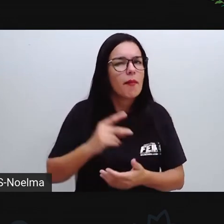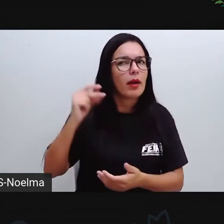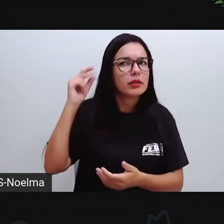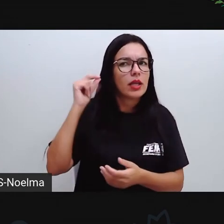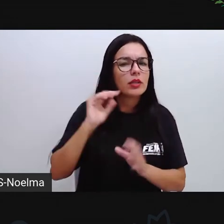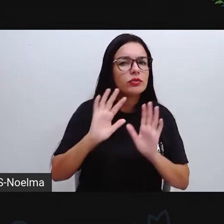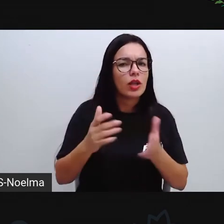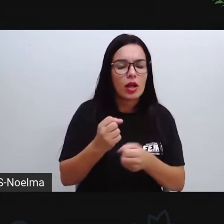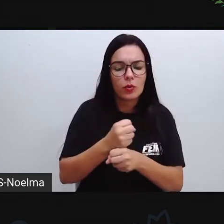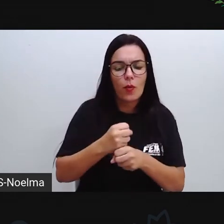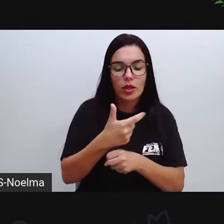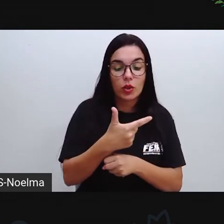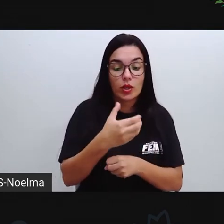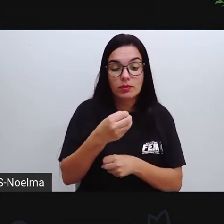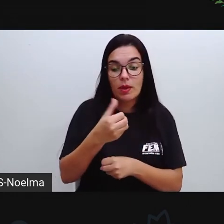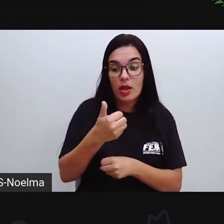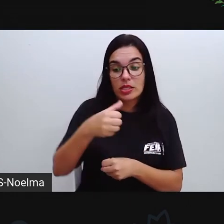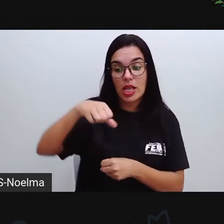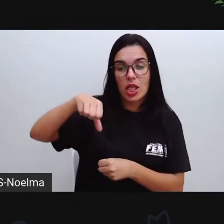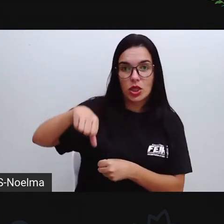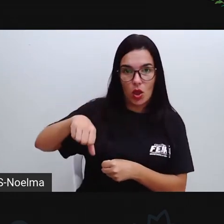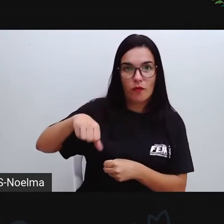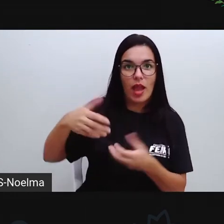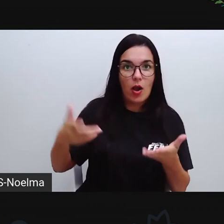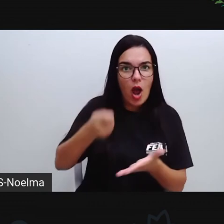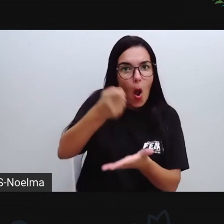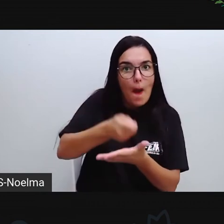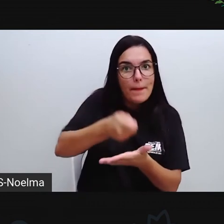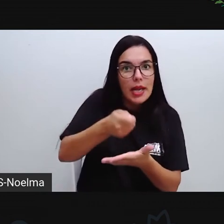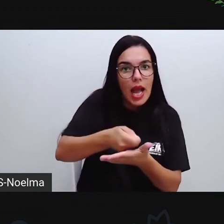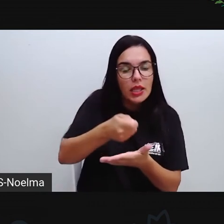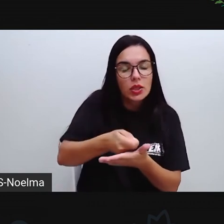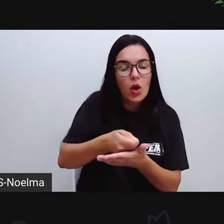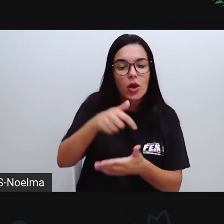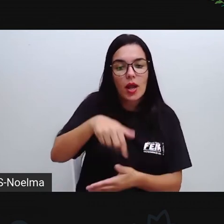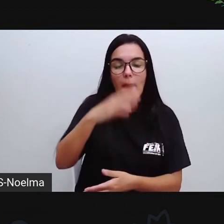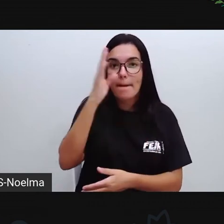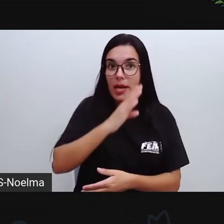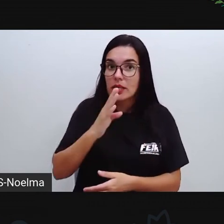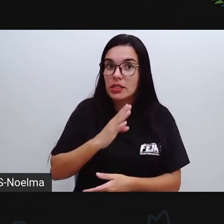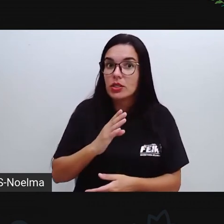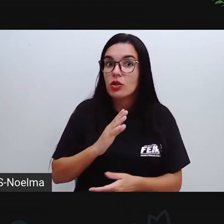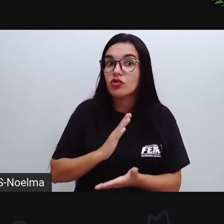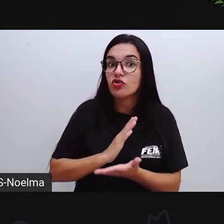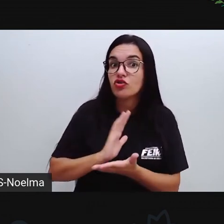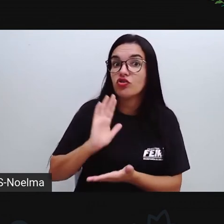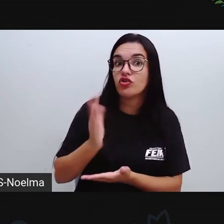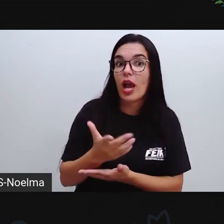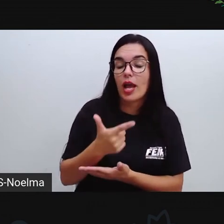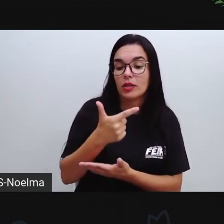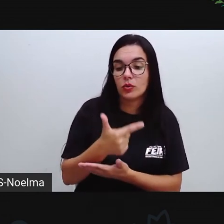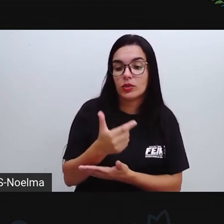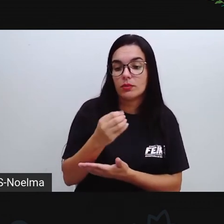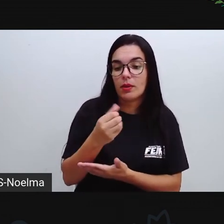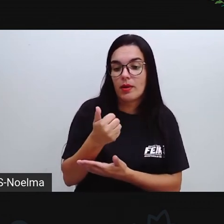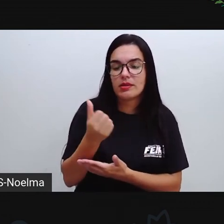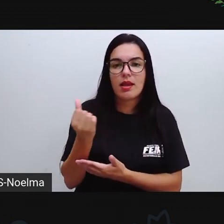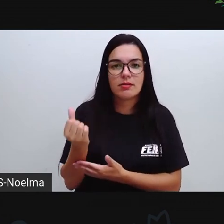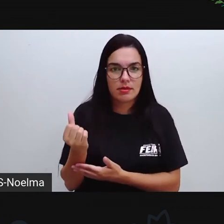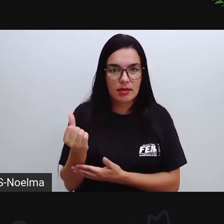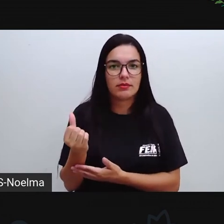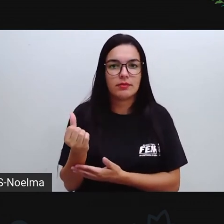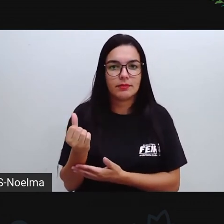2019, mas foi obrigatório no Brasil a partir de 2016. Então, até mesmo na hora de olhar o dicionário, vocês têm que olhar